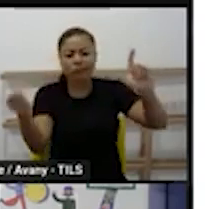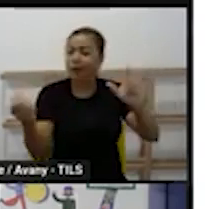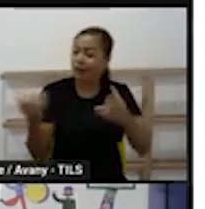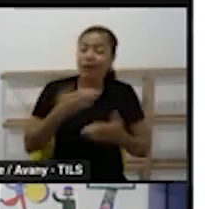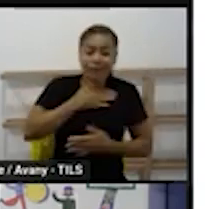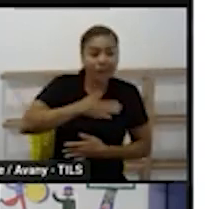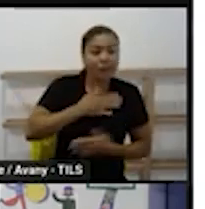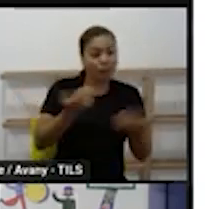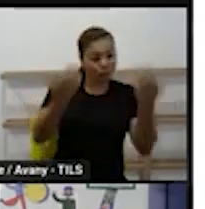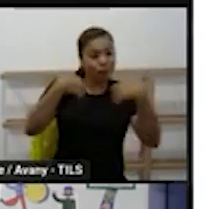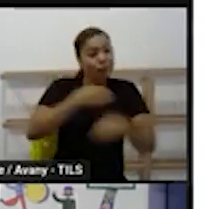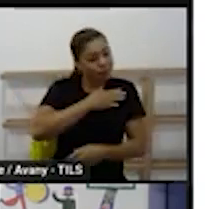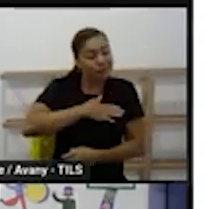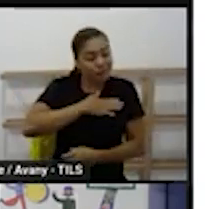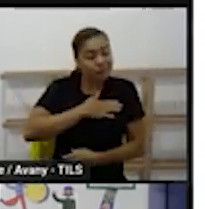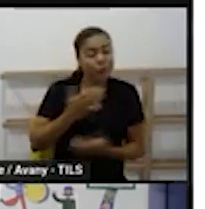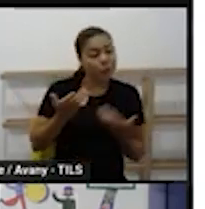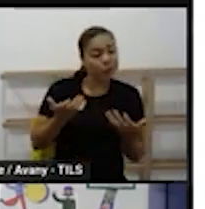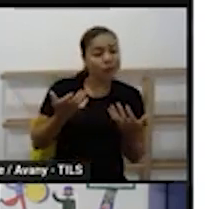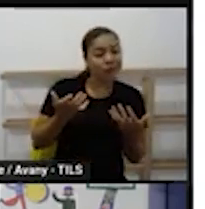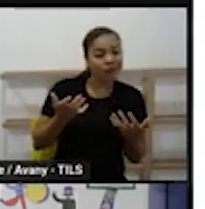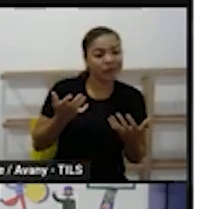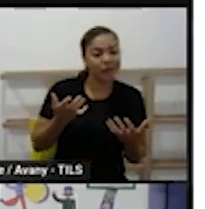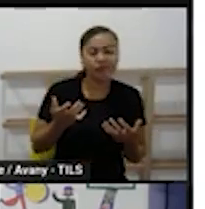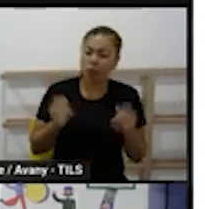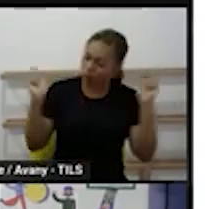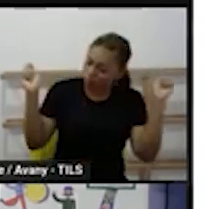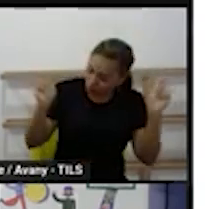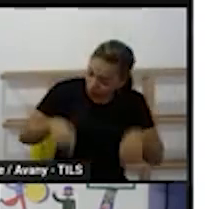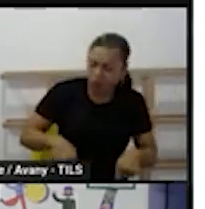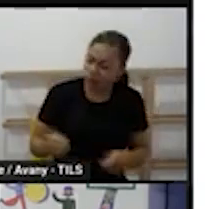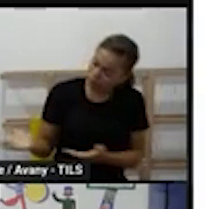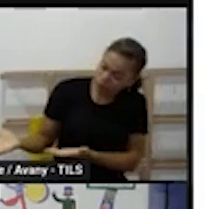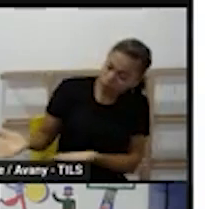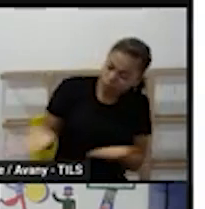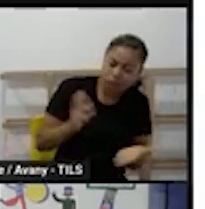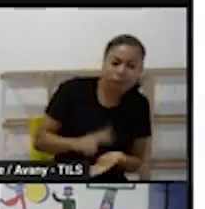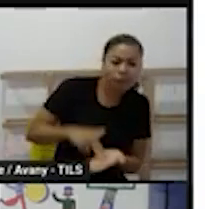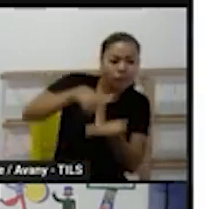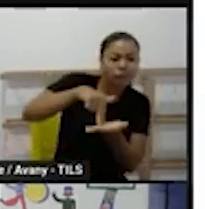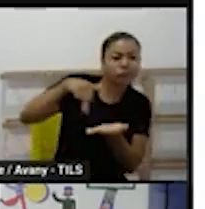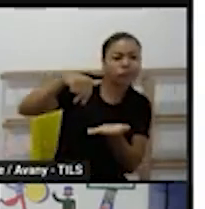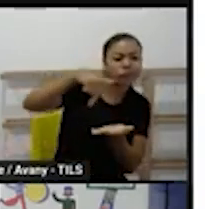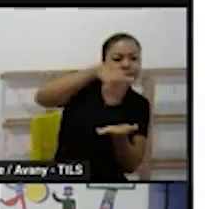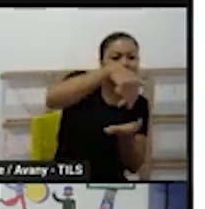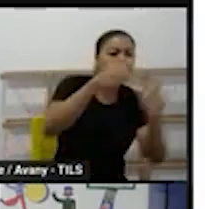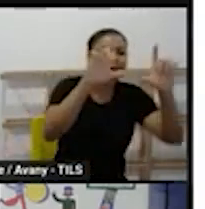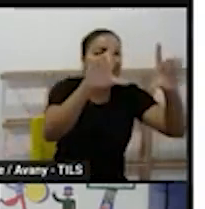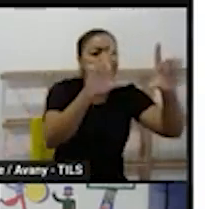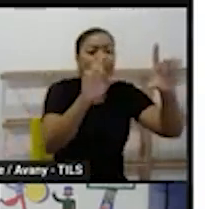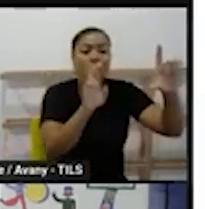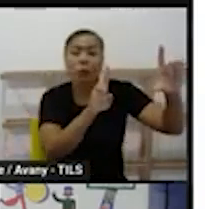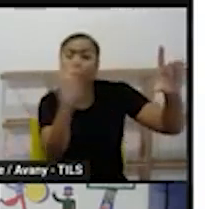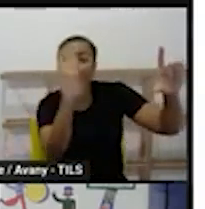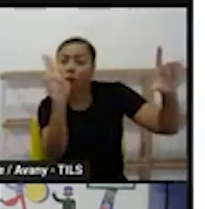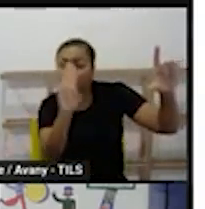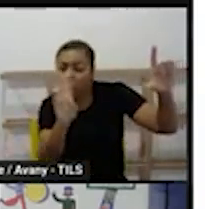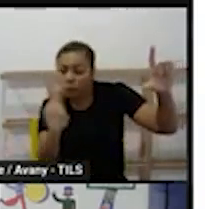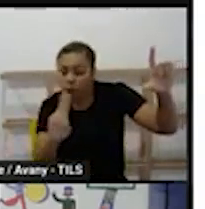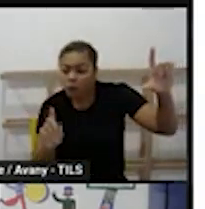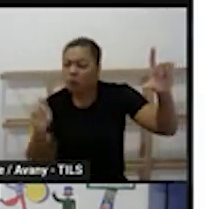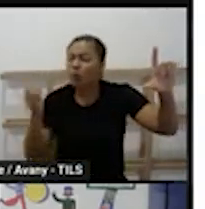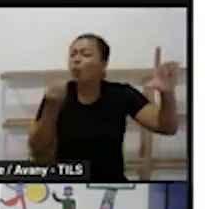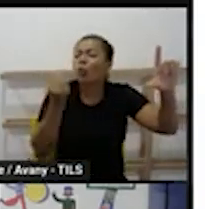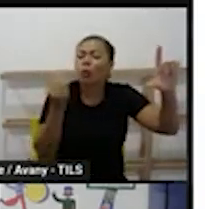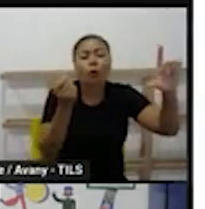maiores como o grupo 5 ela pode participar dessa escrita levantando hipótese de como escreve essas palavras isso é uma ótima estratégia